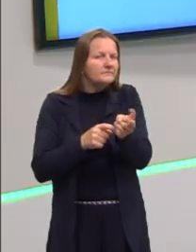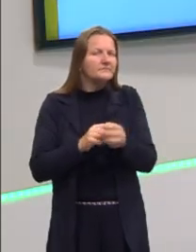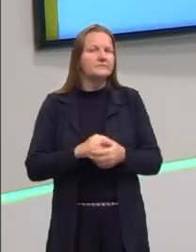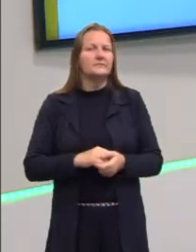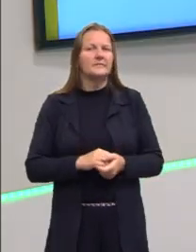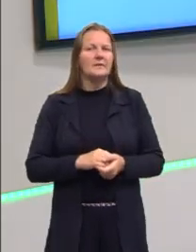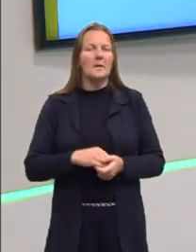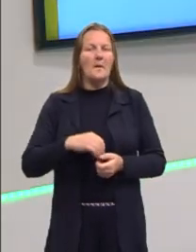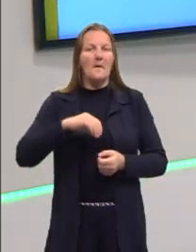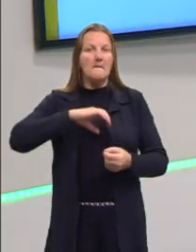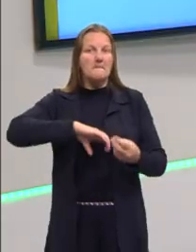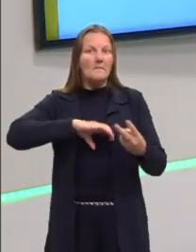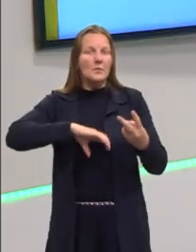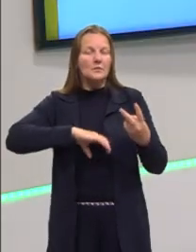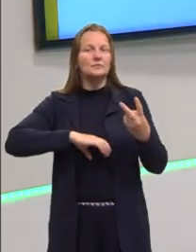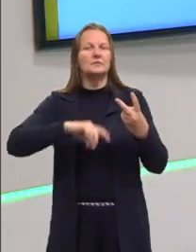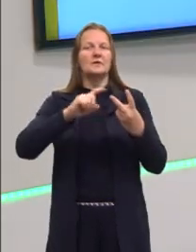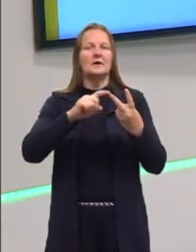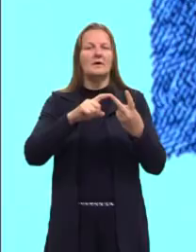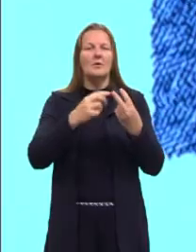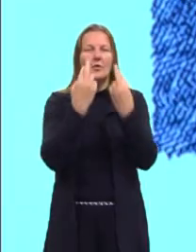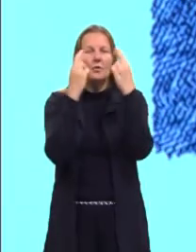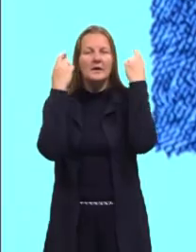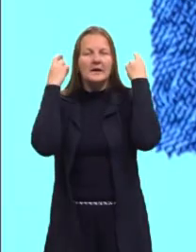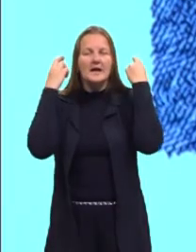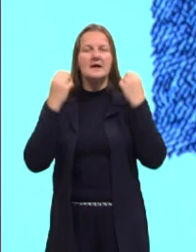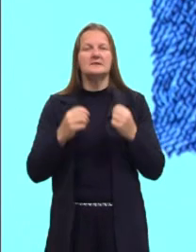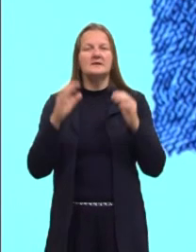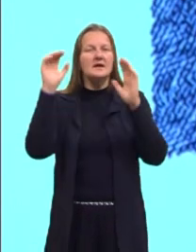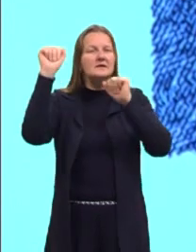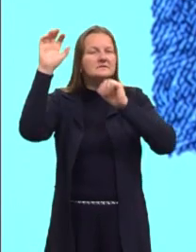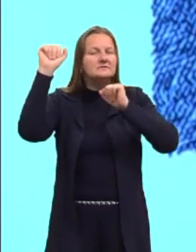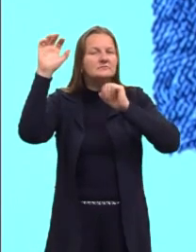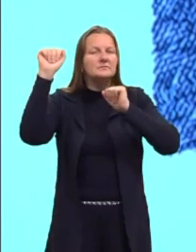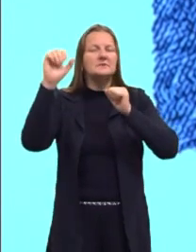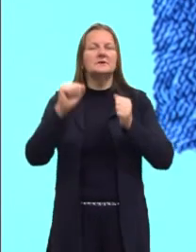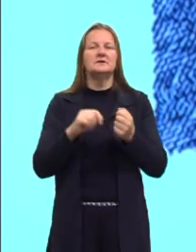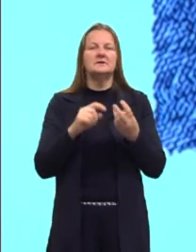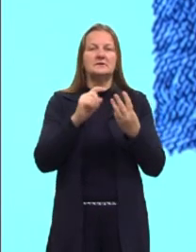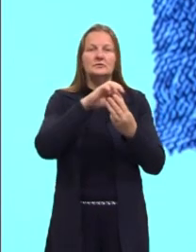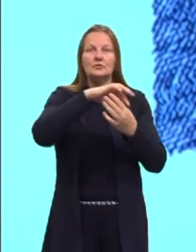Que é Portugal, Irlanda, Itália, Grécia e Espanha, que são os países. Que, segundo